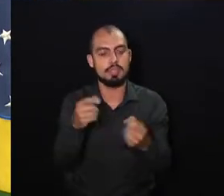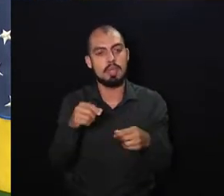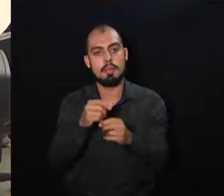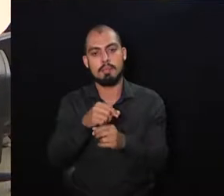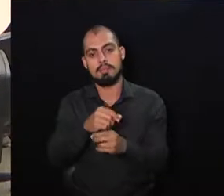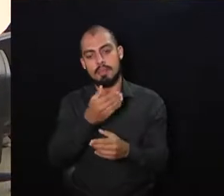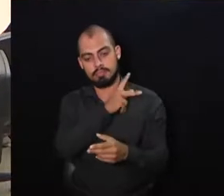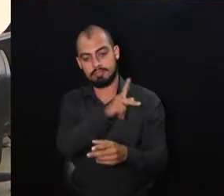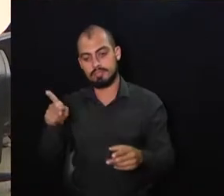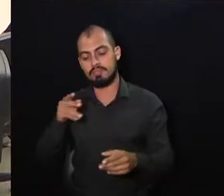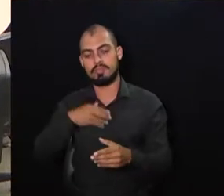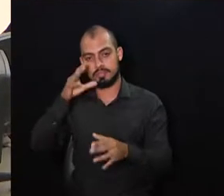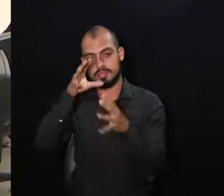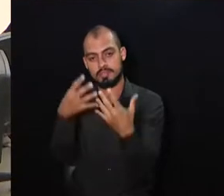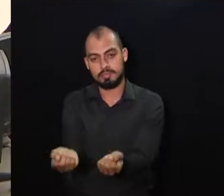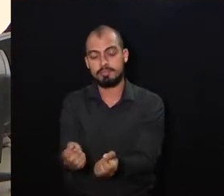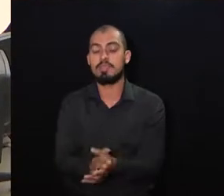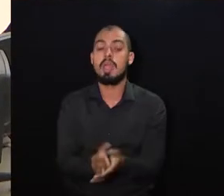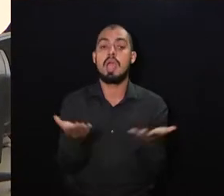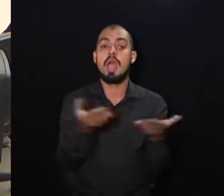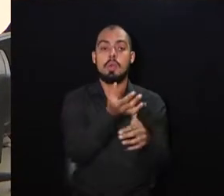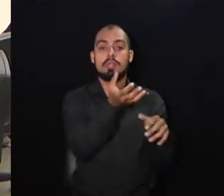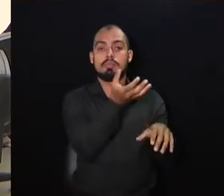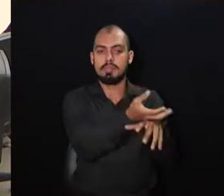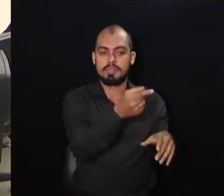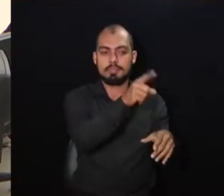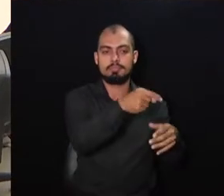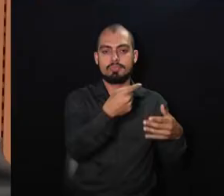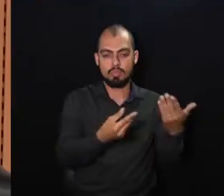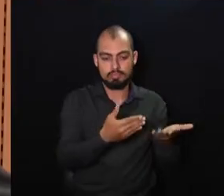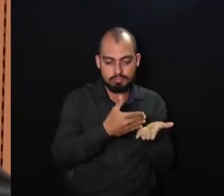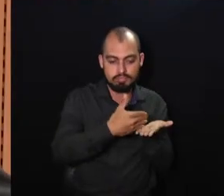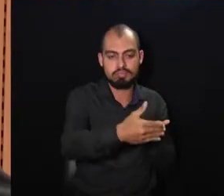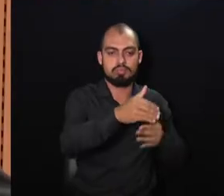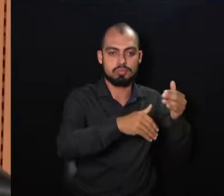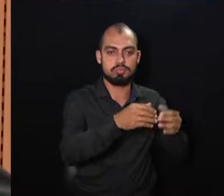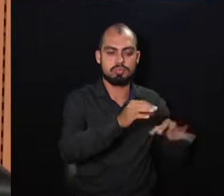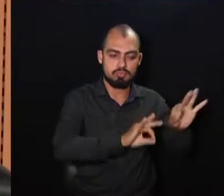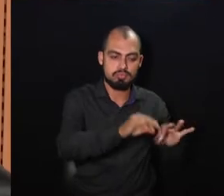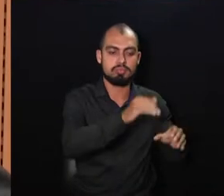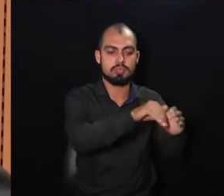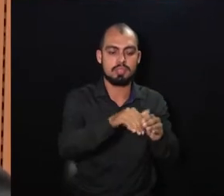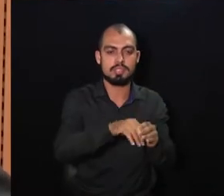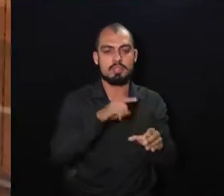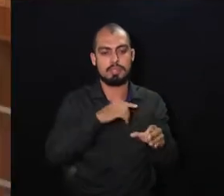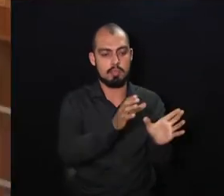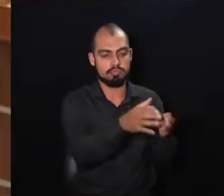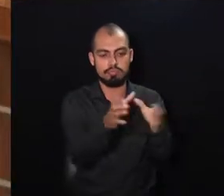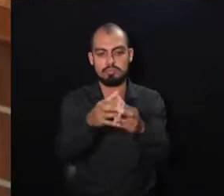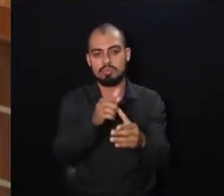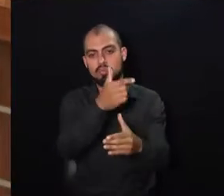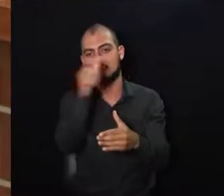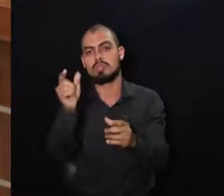pelo prefeito. Essas matérias seguem agora a tramitação normal na Câmara, devendo passar pelas demais comissões de mérito